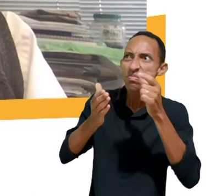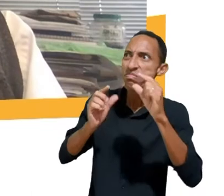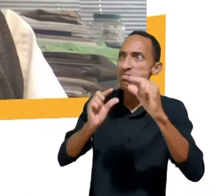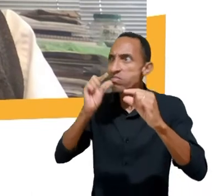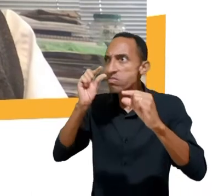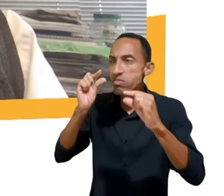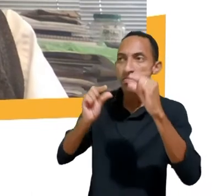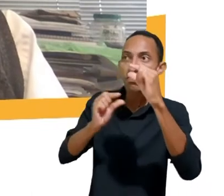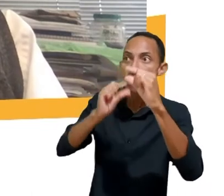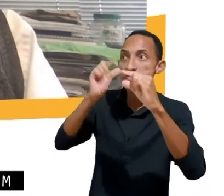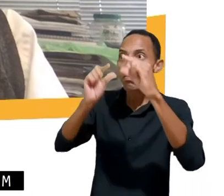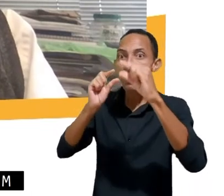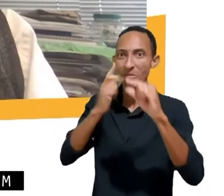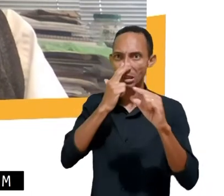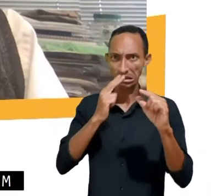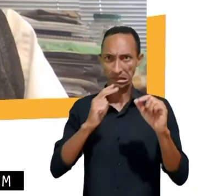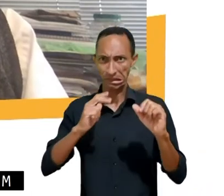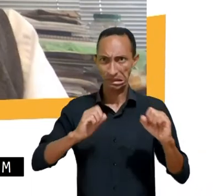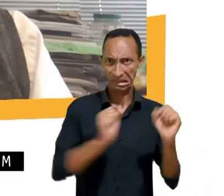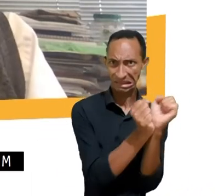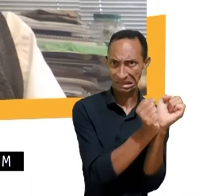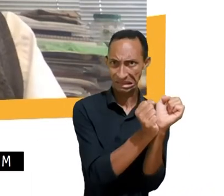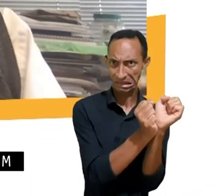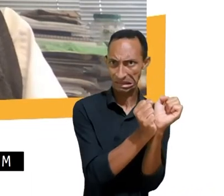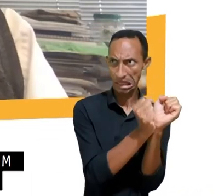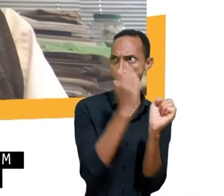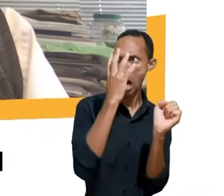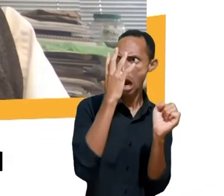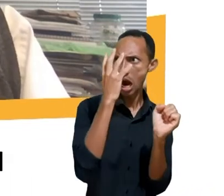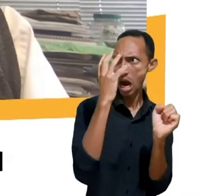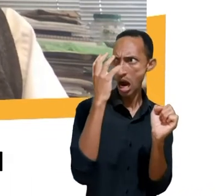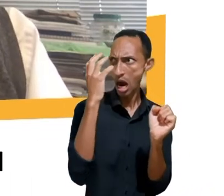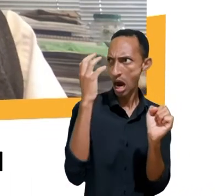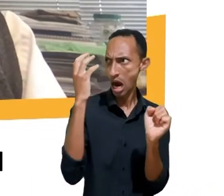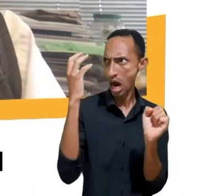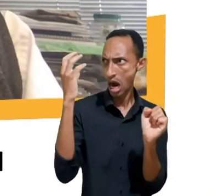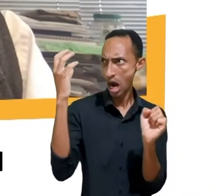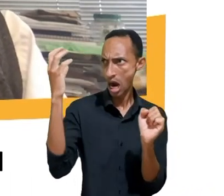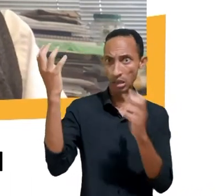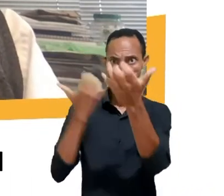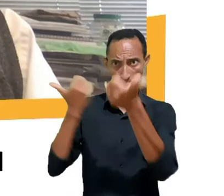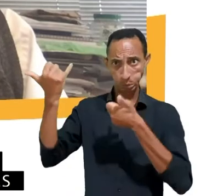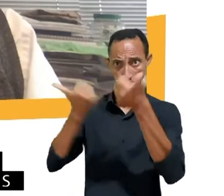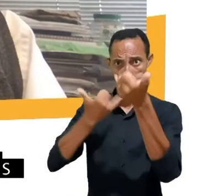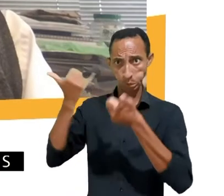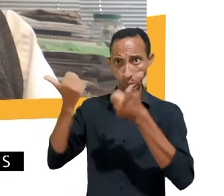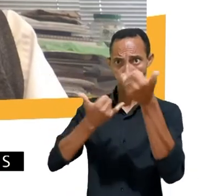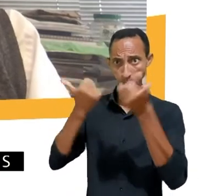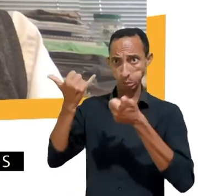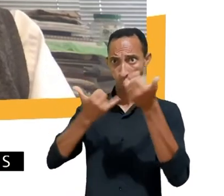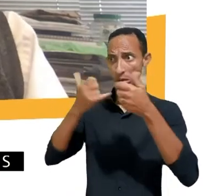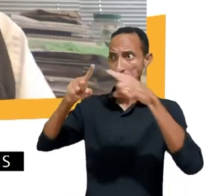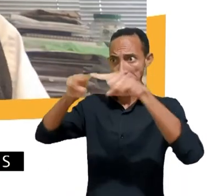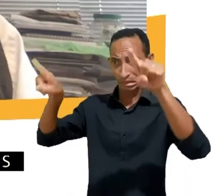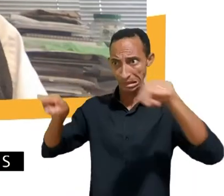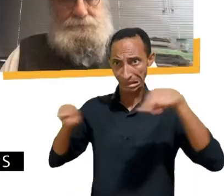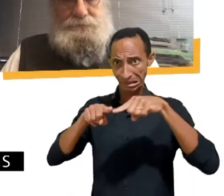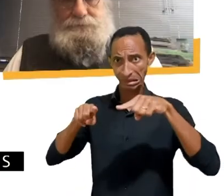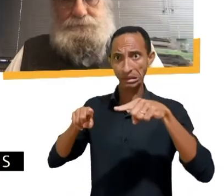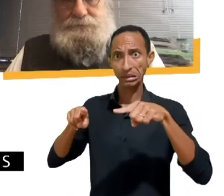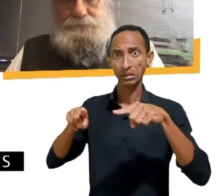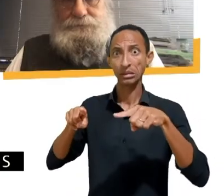armadilhas que as levem a bolhas e a quadrados fechados de mesmo pensamento. Obrigado.